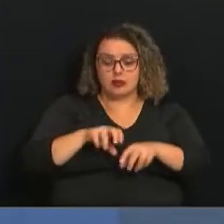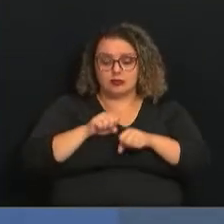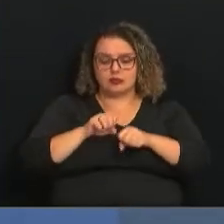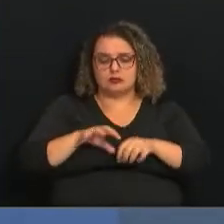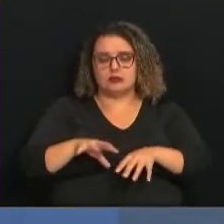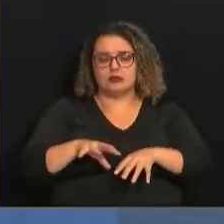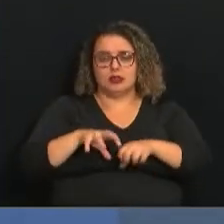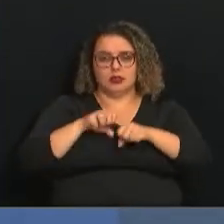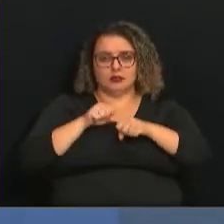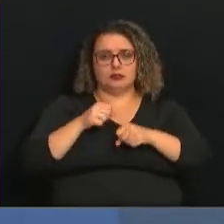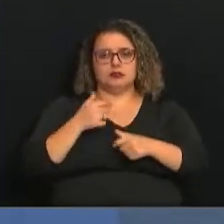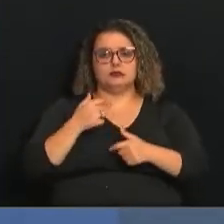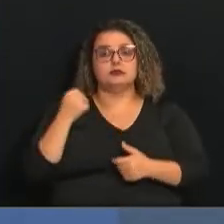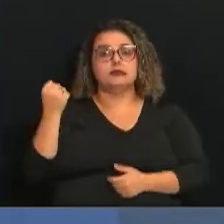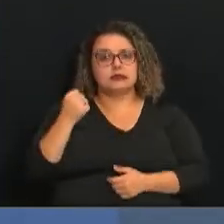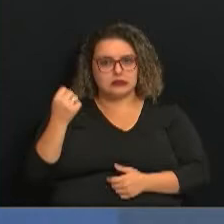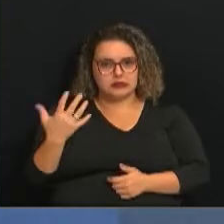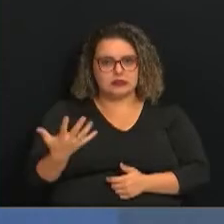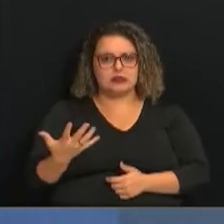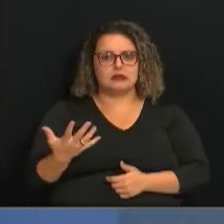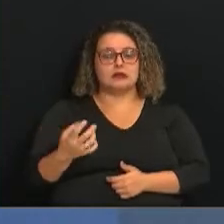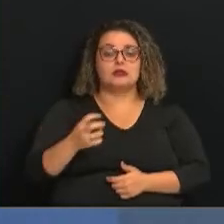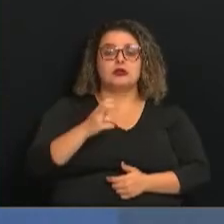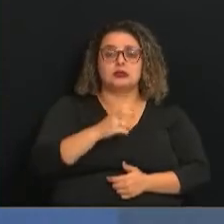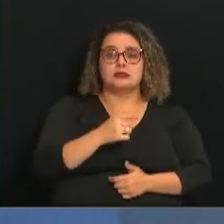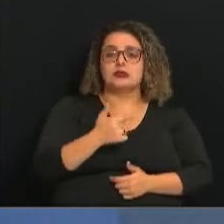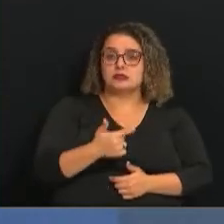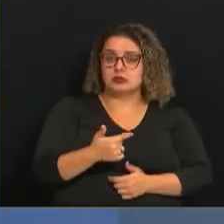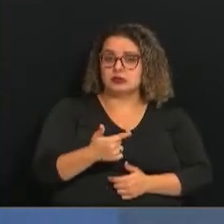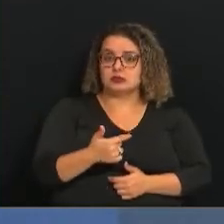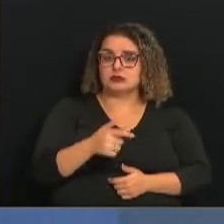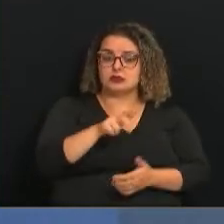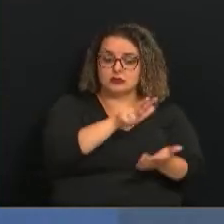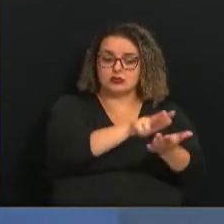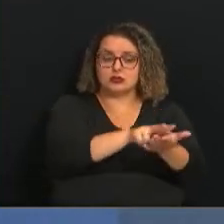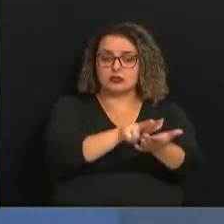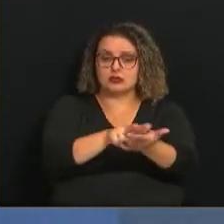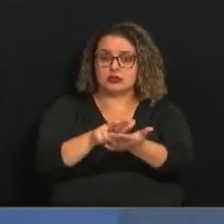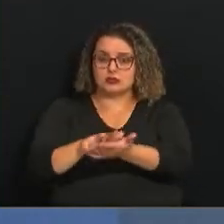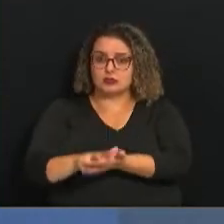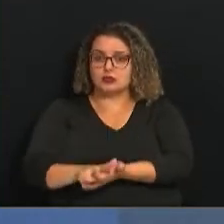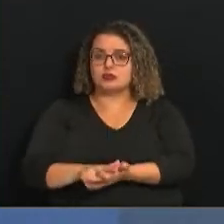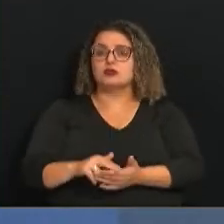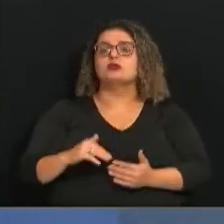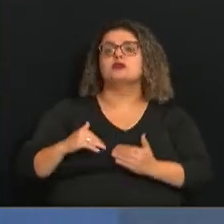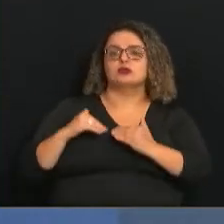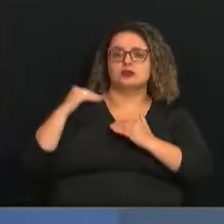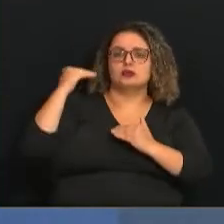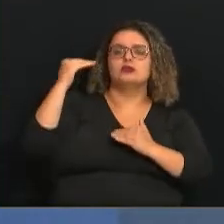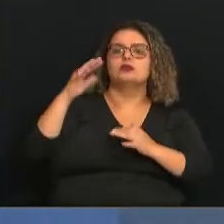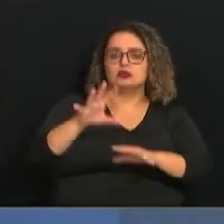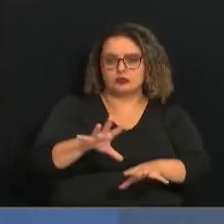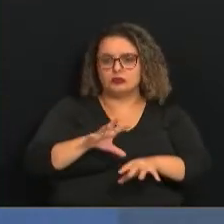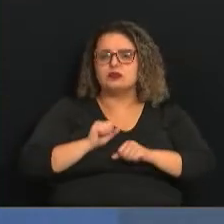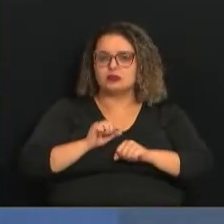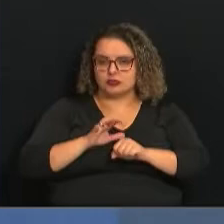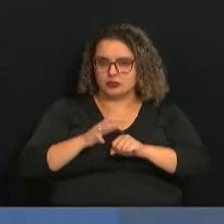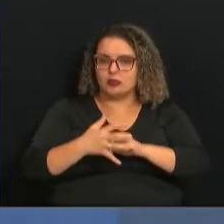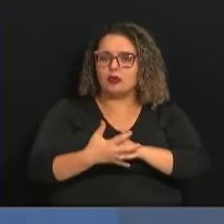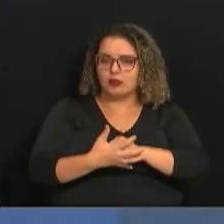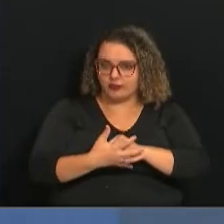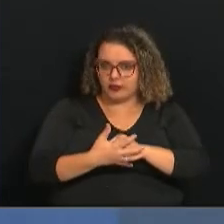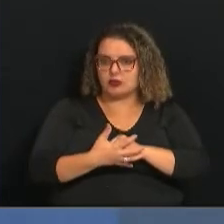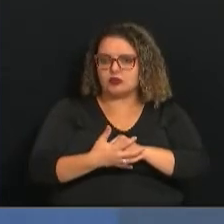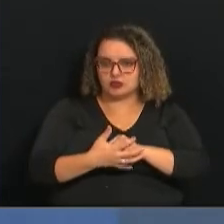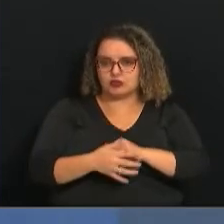graves, dos quais 52 pacientes são adultos com Covid-19. Nós temos